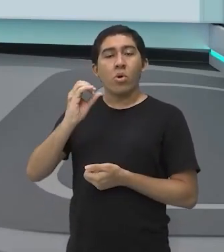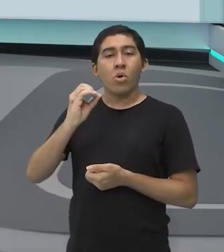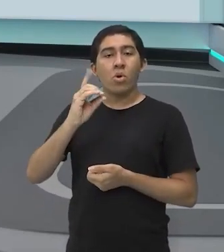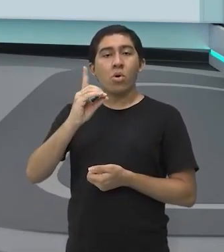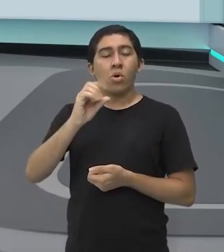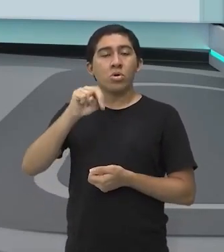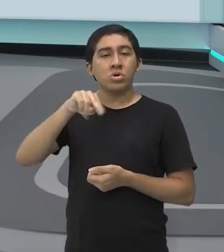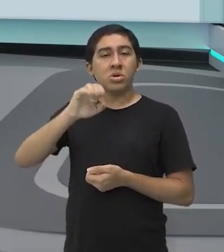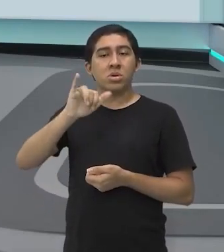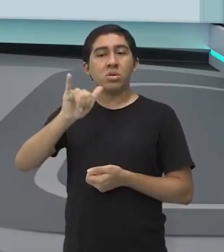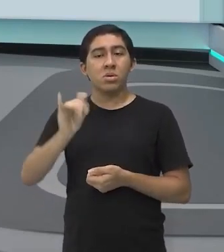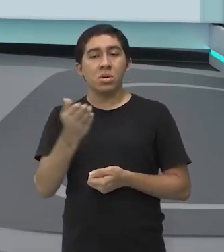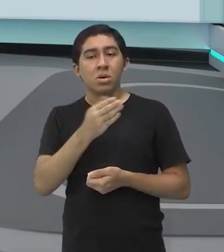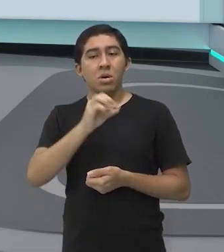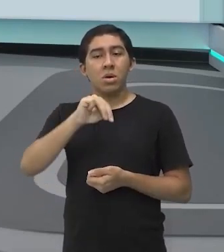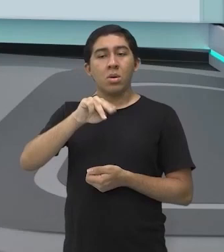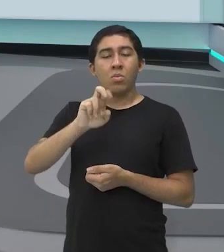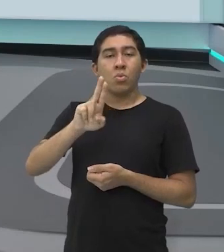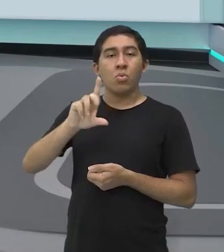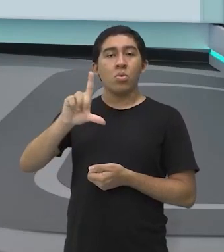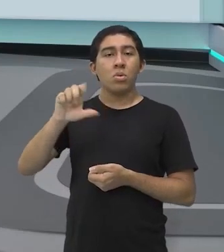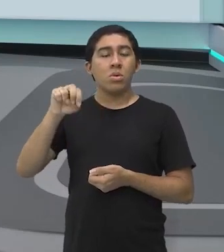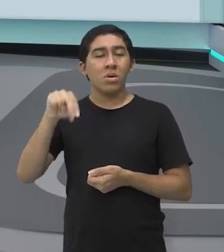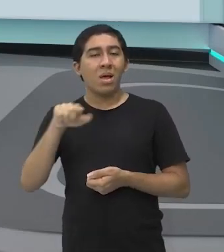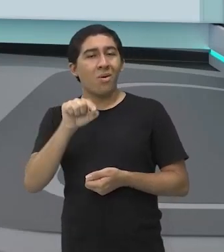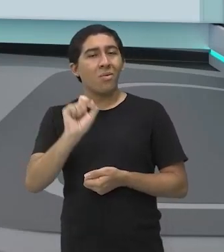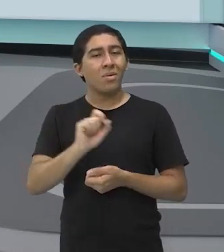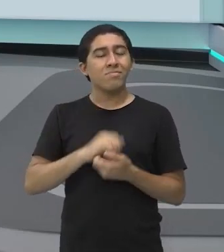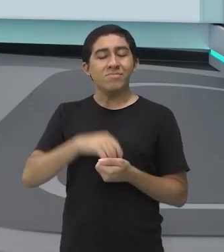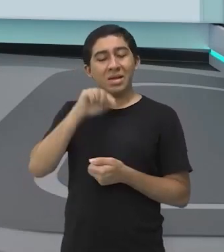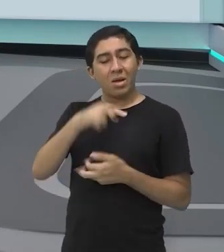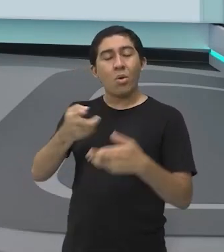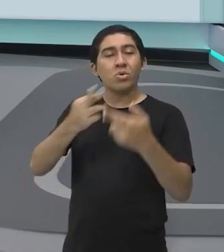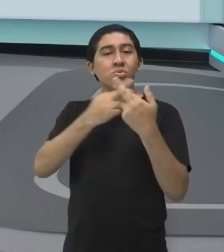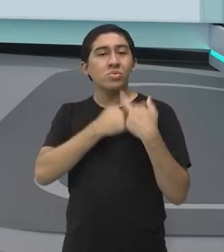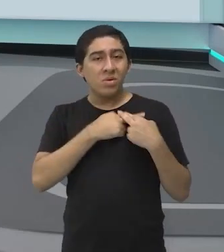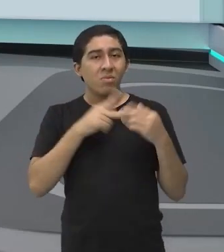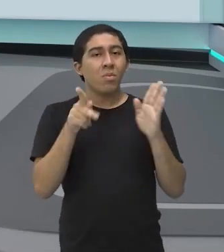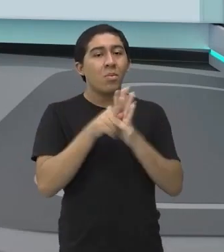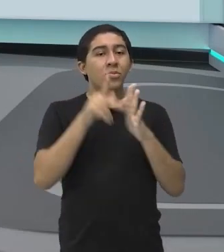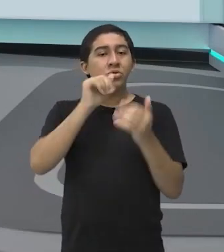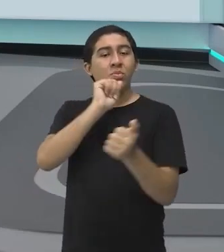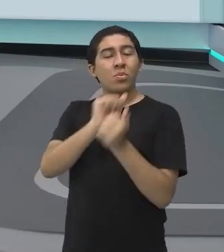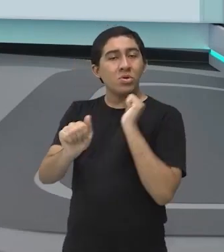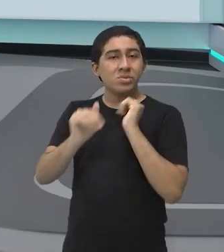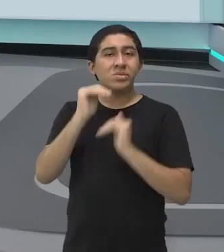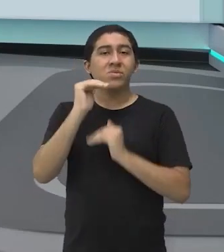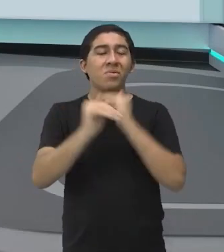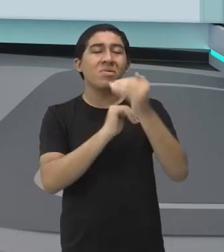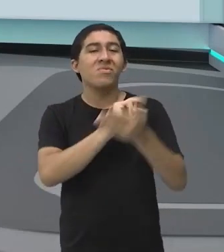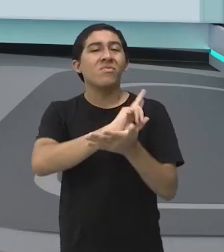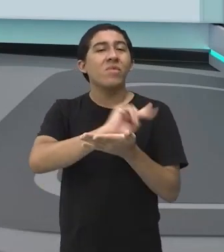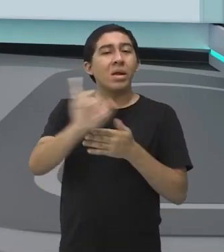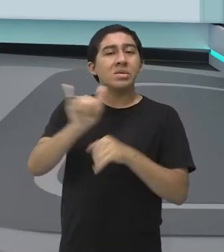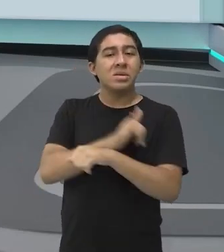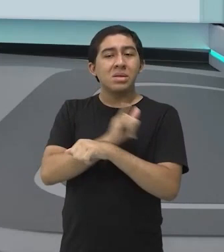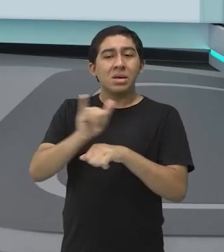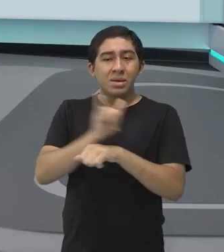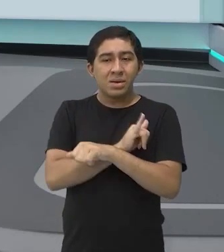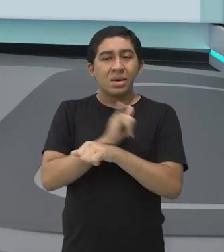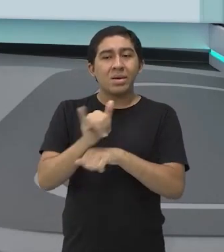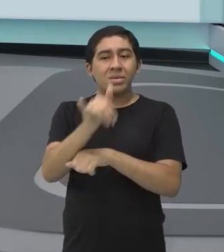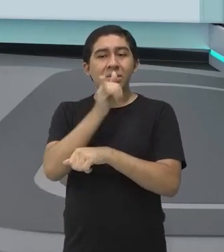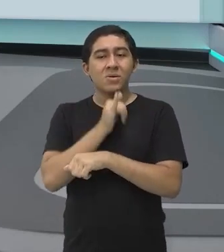desculpa, o Rodney Mullen, ele foi um dos revolucionários do esporte, desenvolvendo aí várias manobras, como o flip, o how